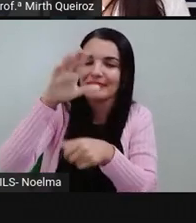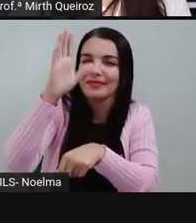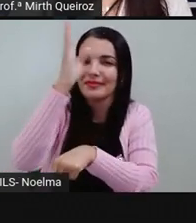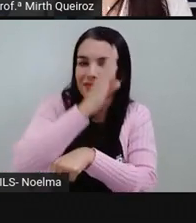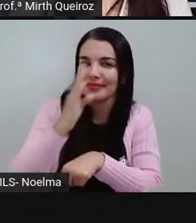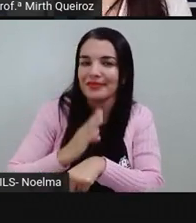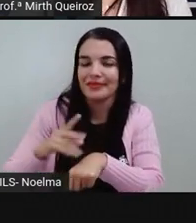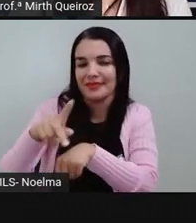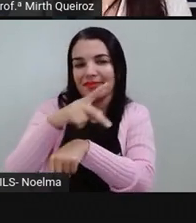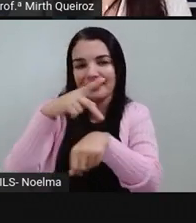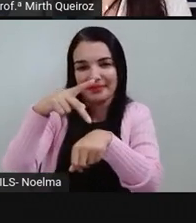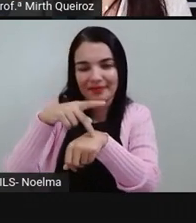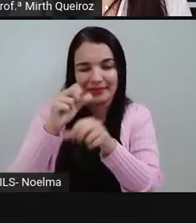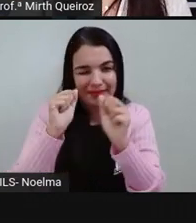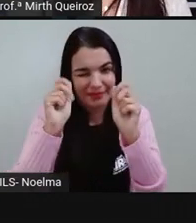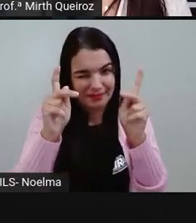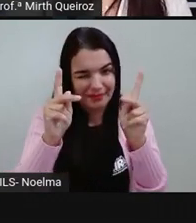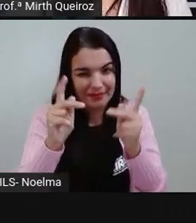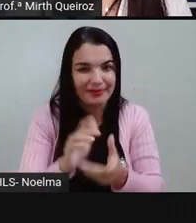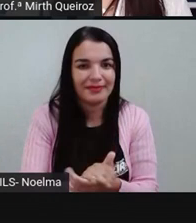Brasil também.